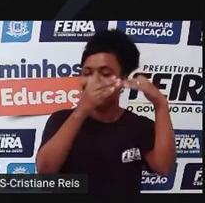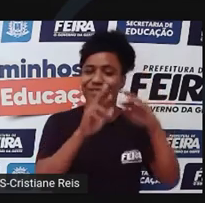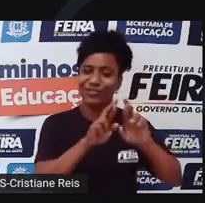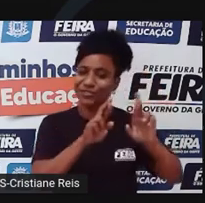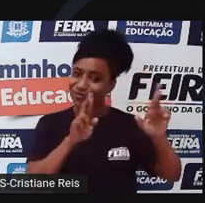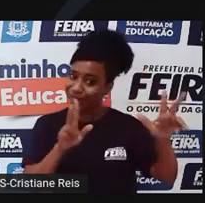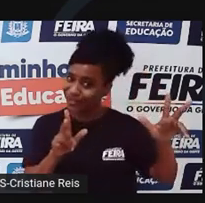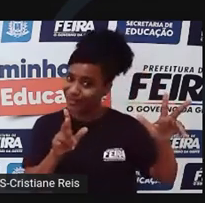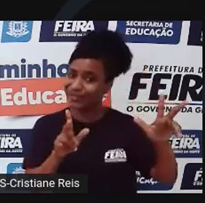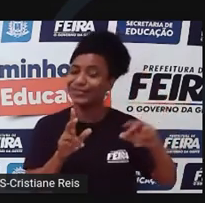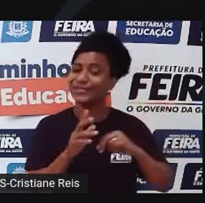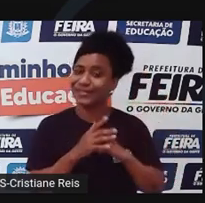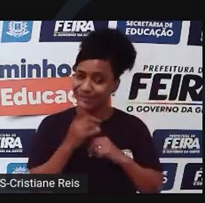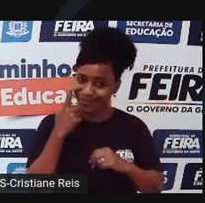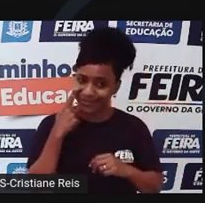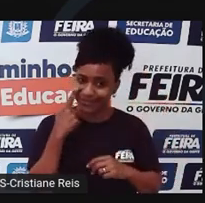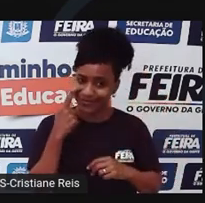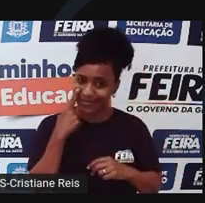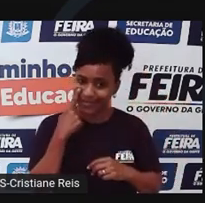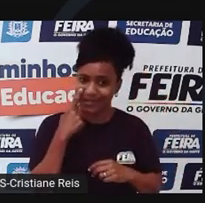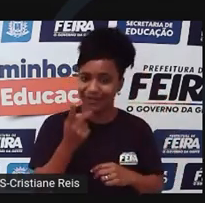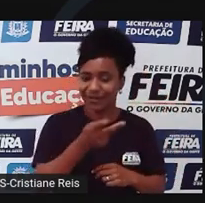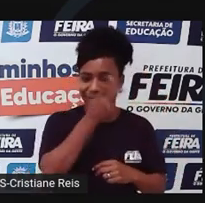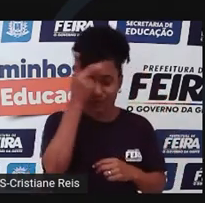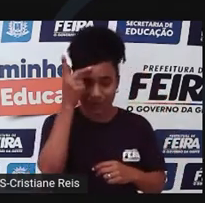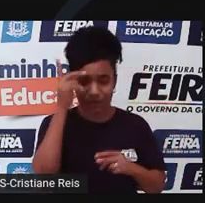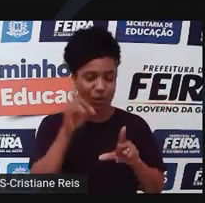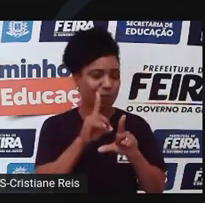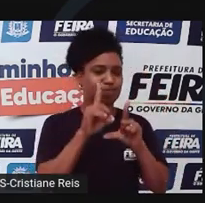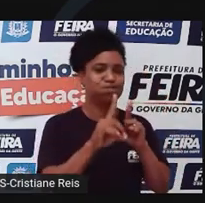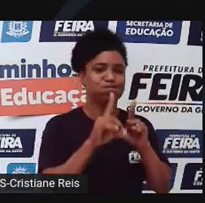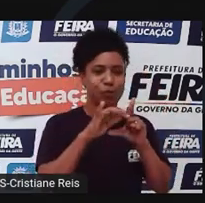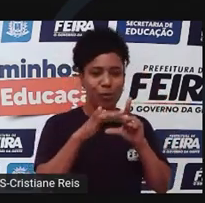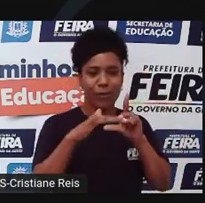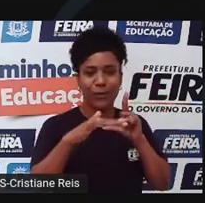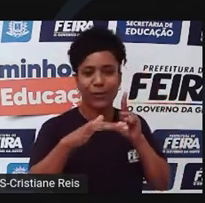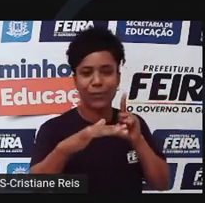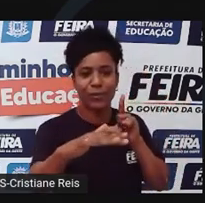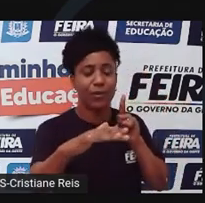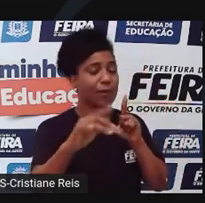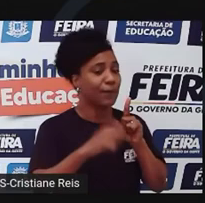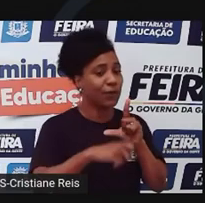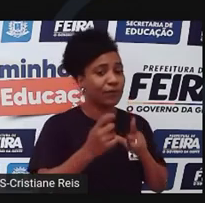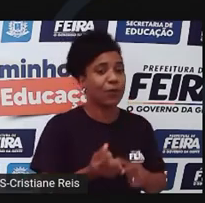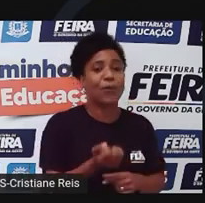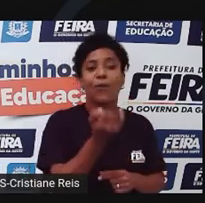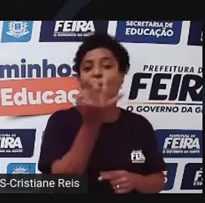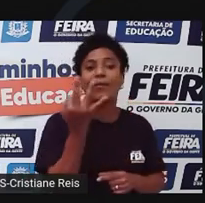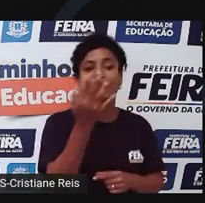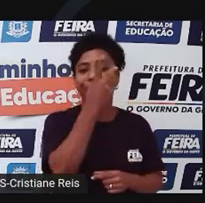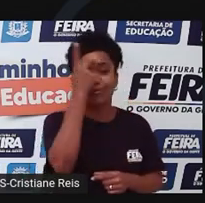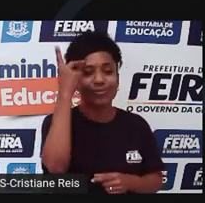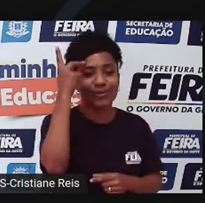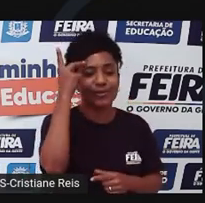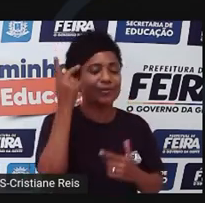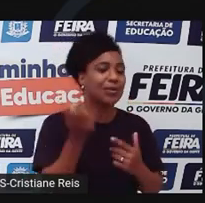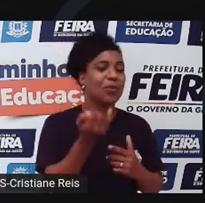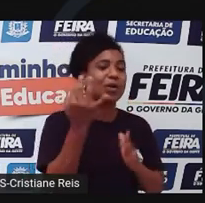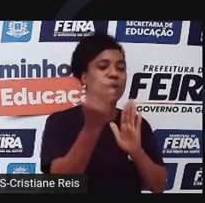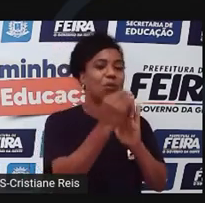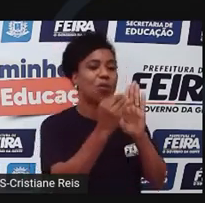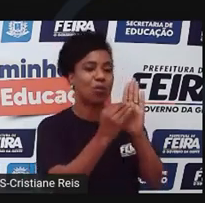muda um pouquinho. A gente está falando de alguém com uma certa audiência na internet que produz um conteúdo para essas pessoas